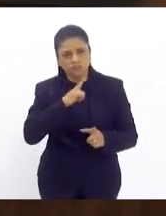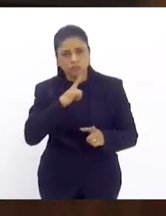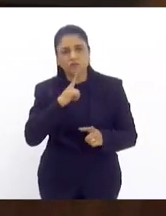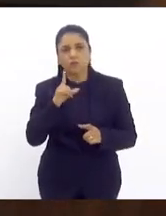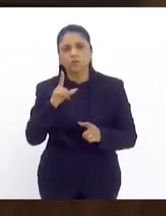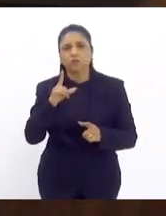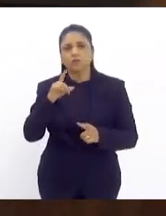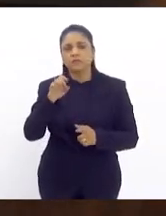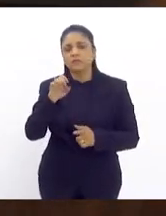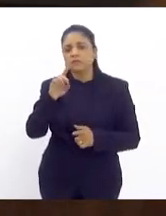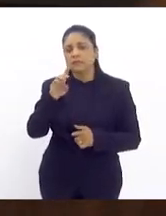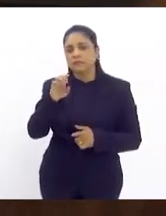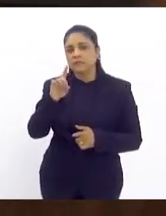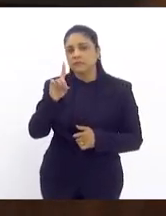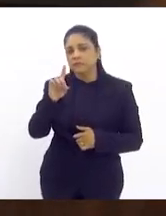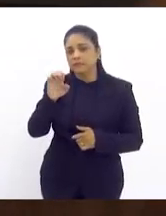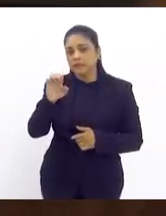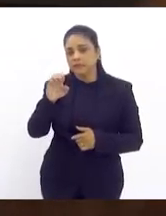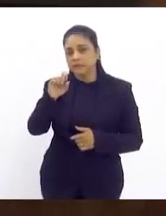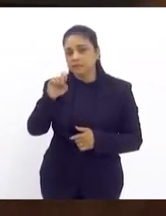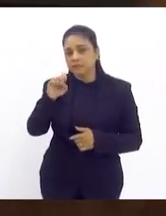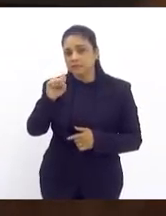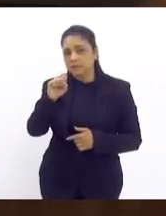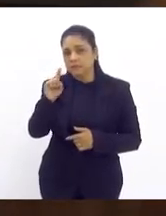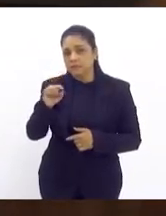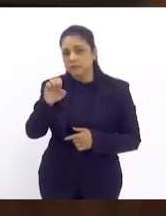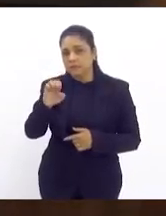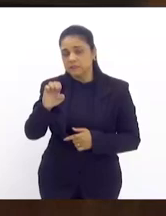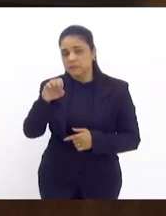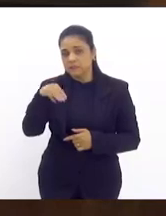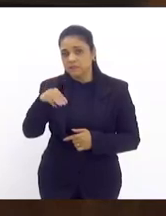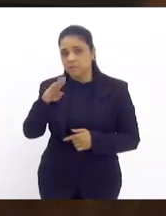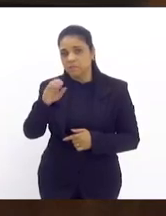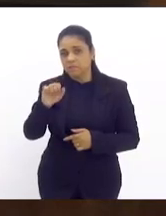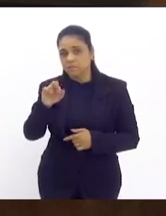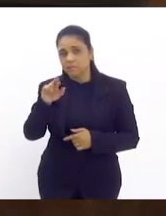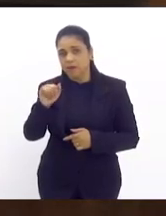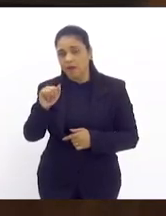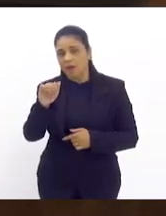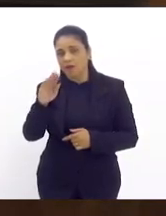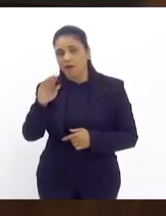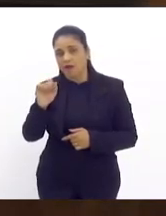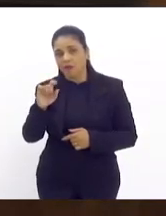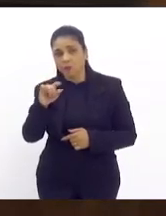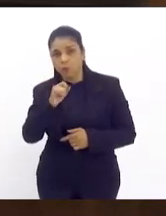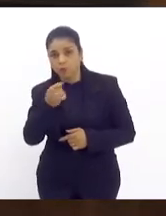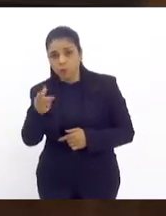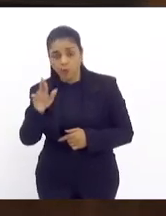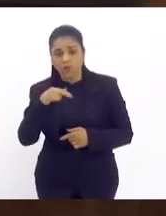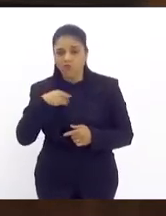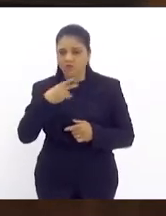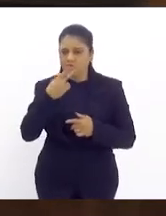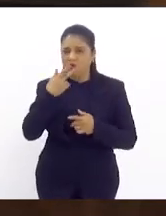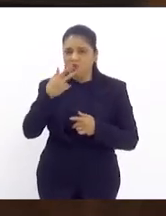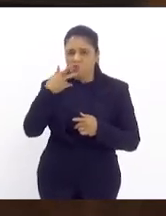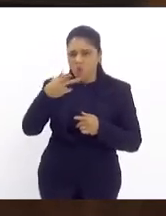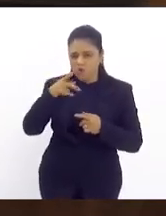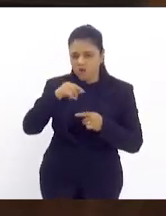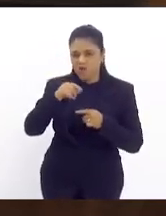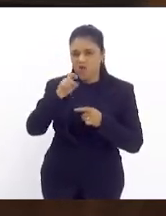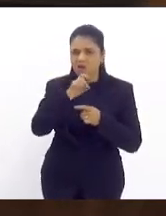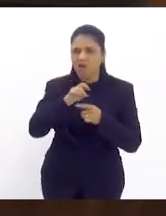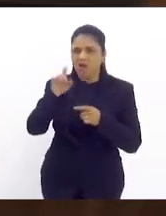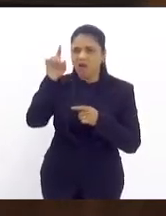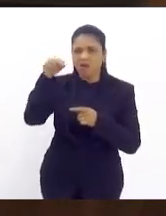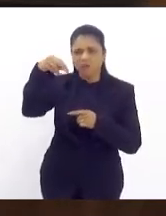Paraná teve que voltar atrás quando ele disse que os nordestinos estão em um nível inferior aos do Paraná, que é uma